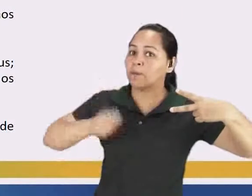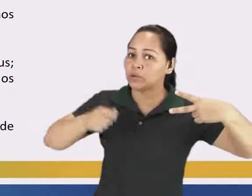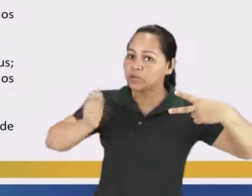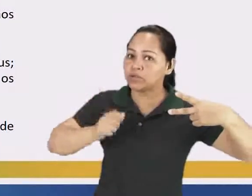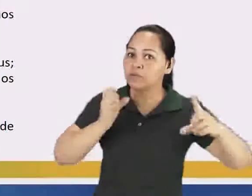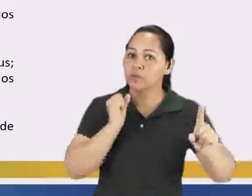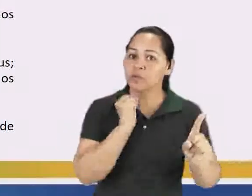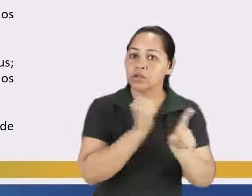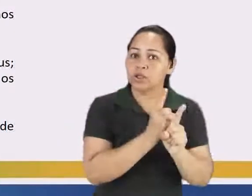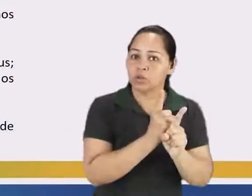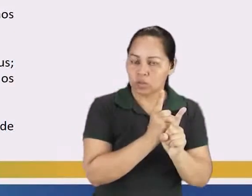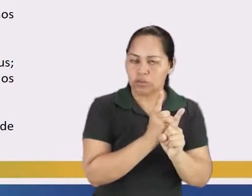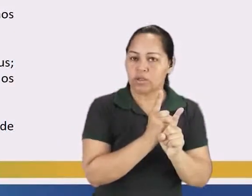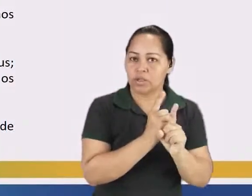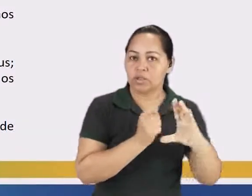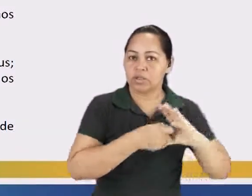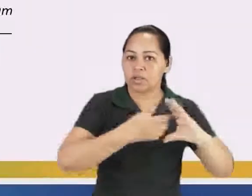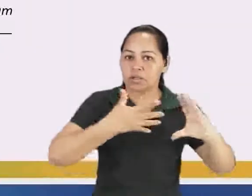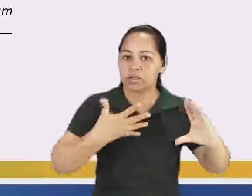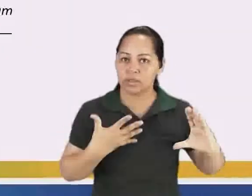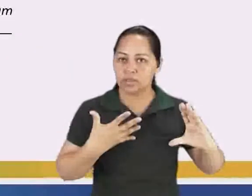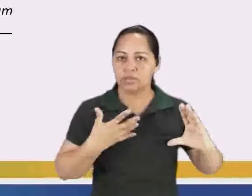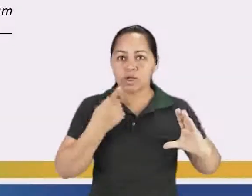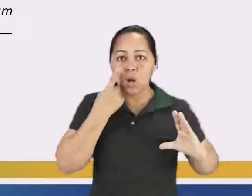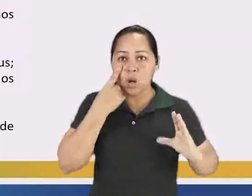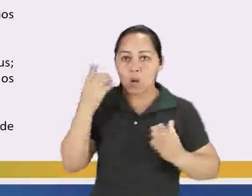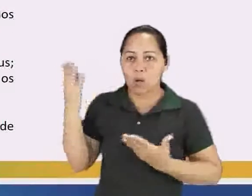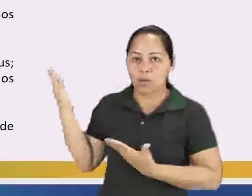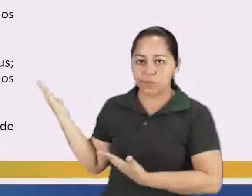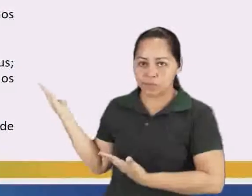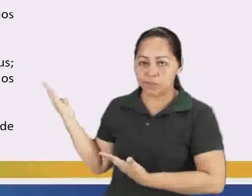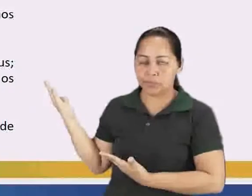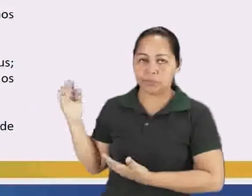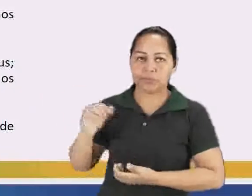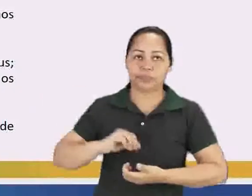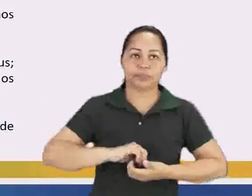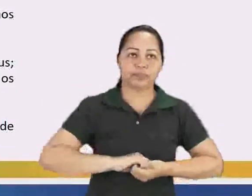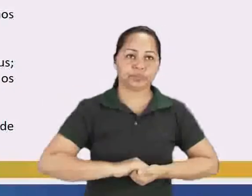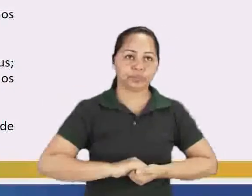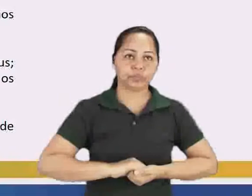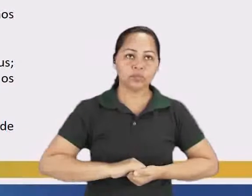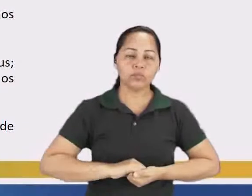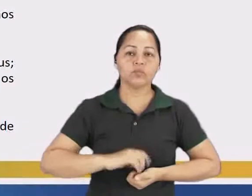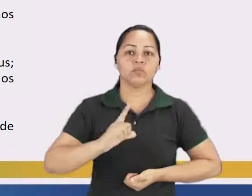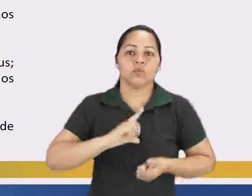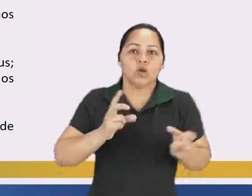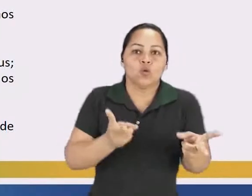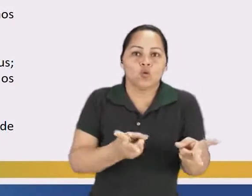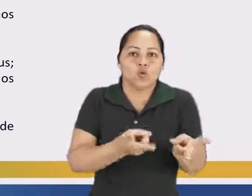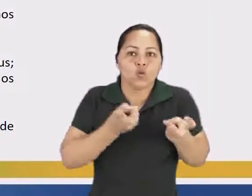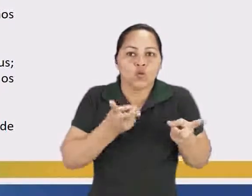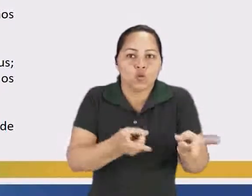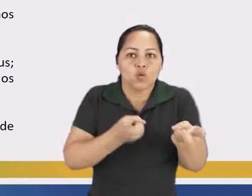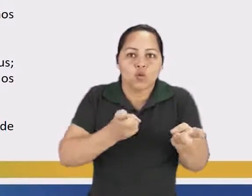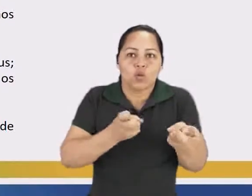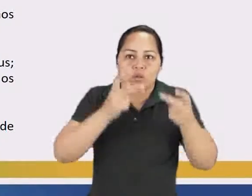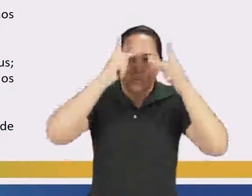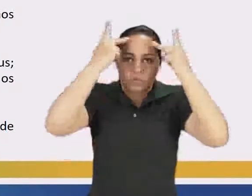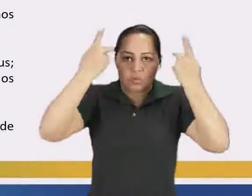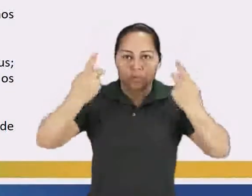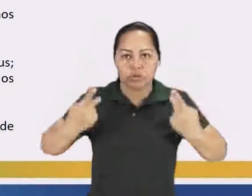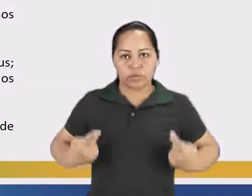apresentadas e corretas. Então, veja aqui. A exploração do comportamento